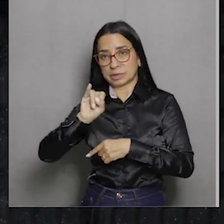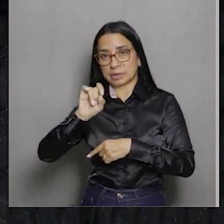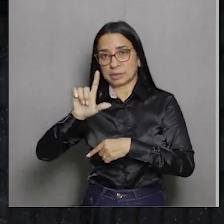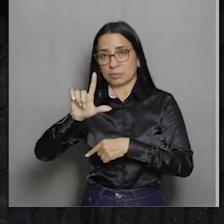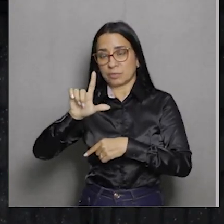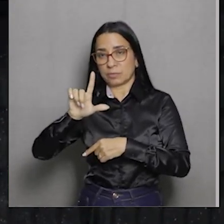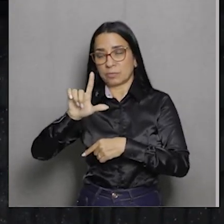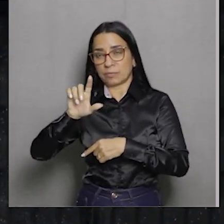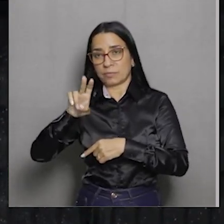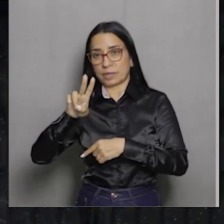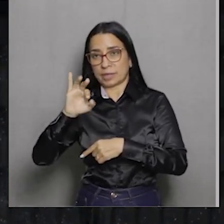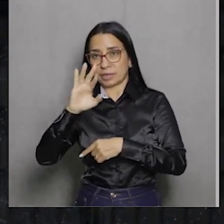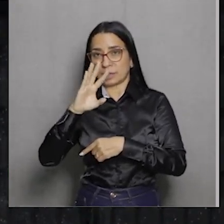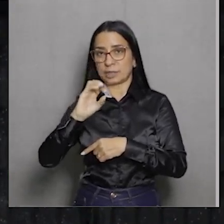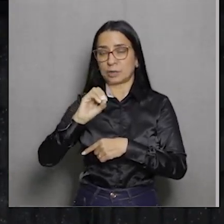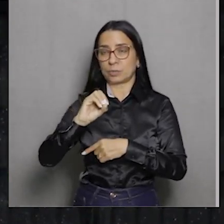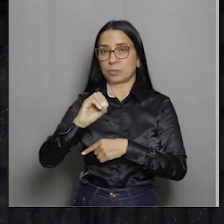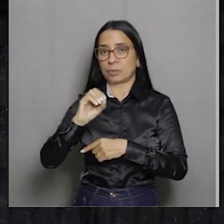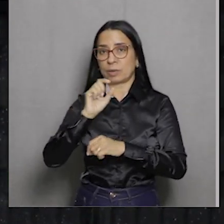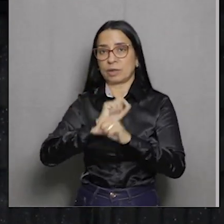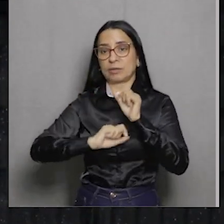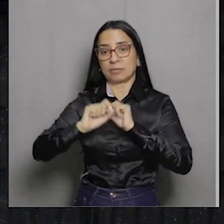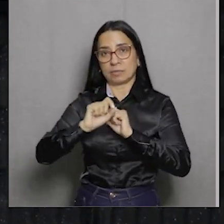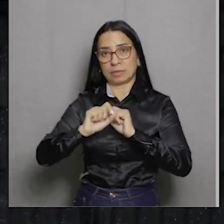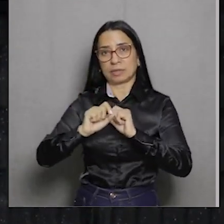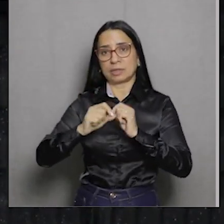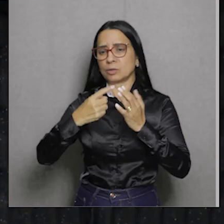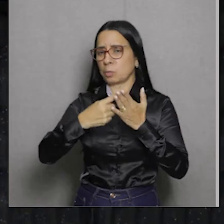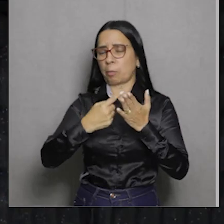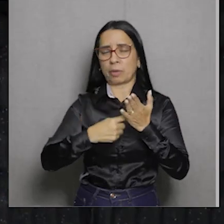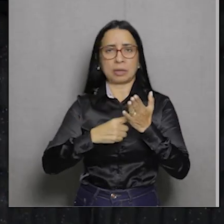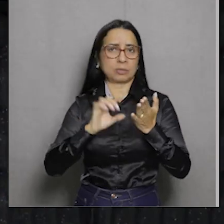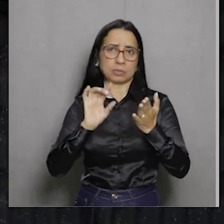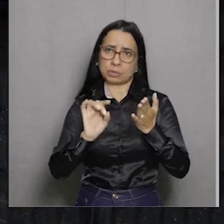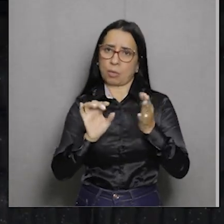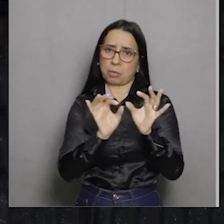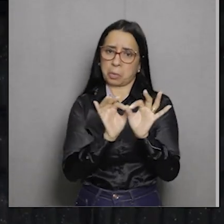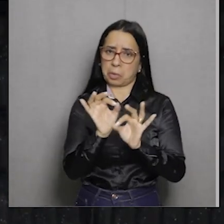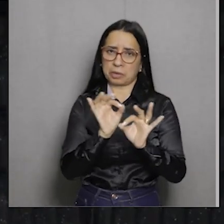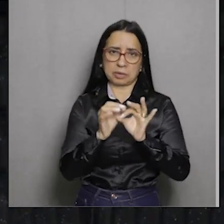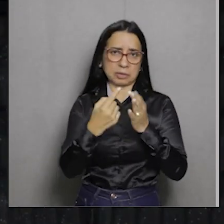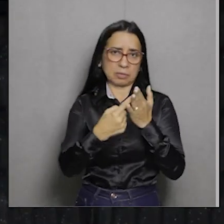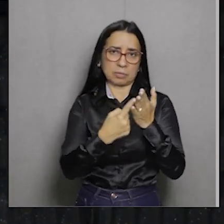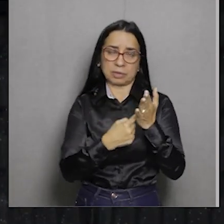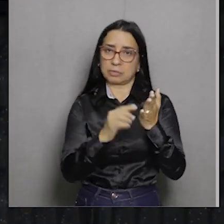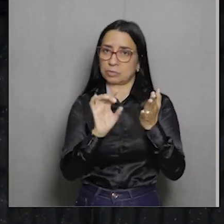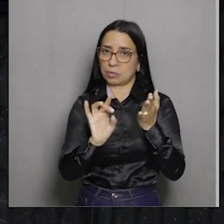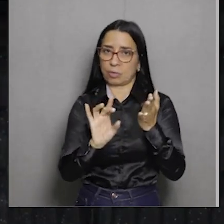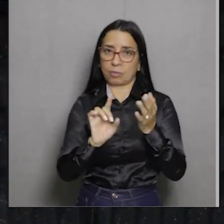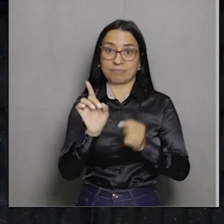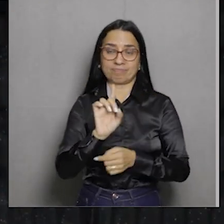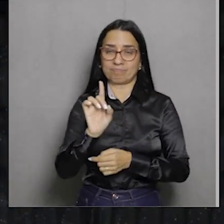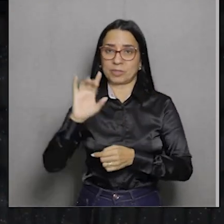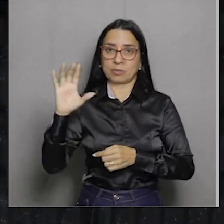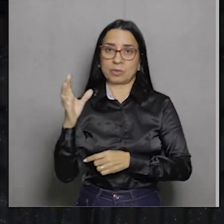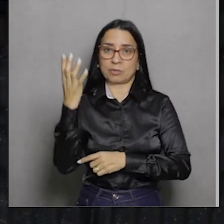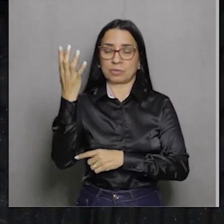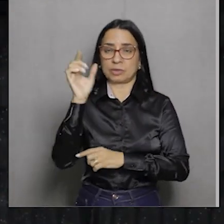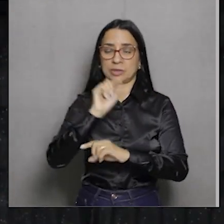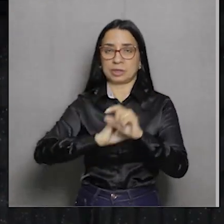ali no campo, basicamente, da conspiração. Ele não conseguiu ocorrer, ele foi debelado